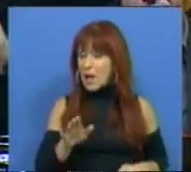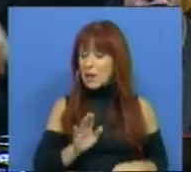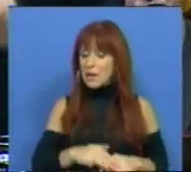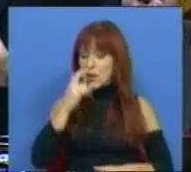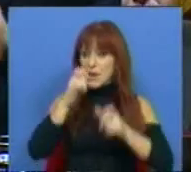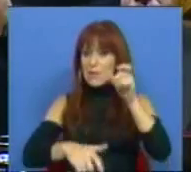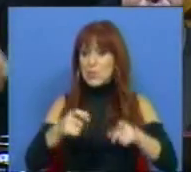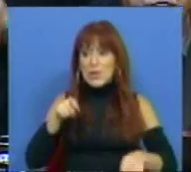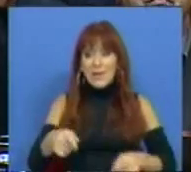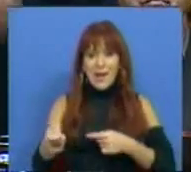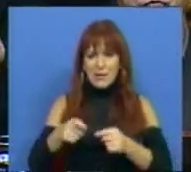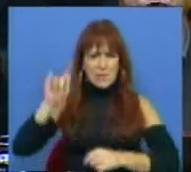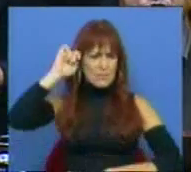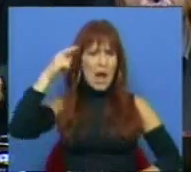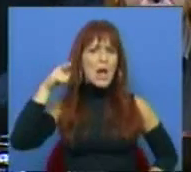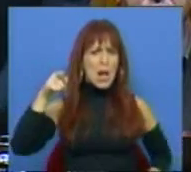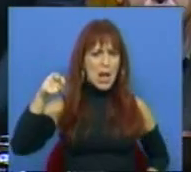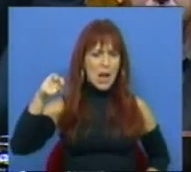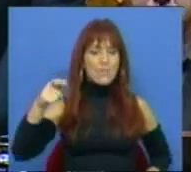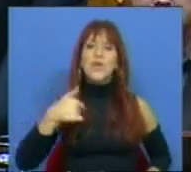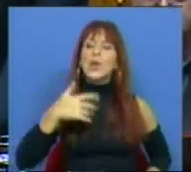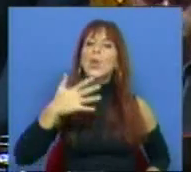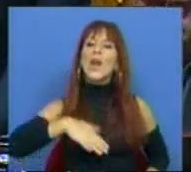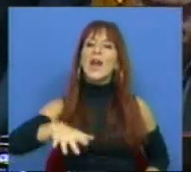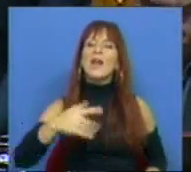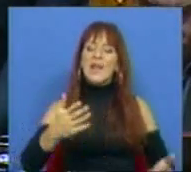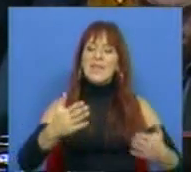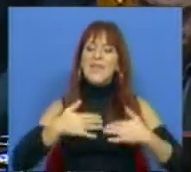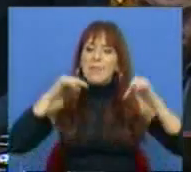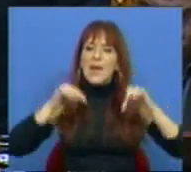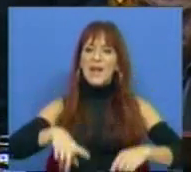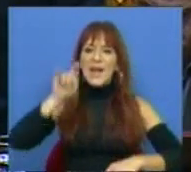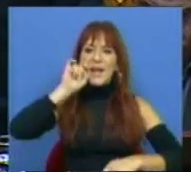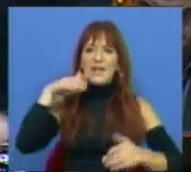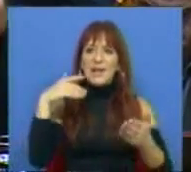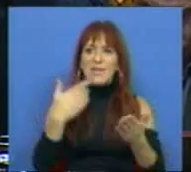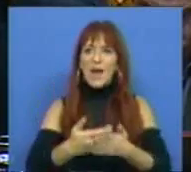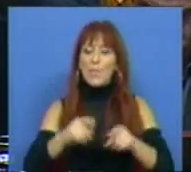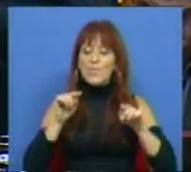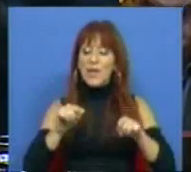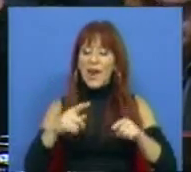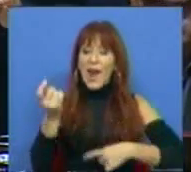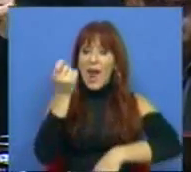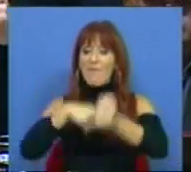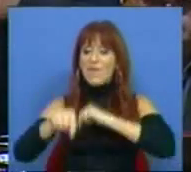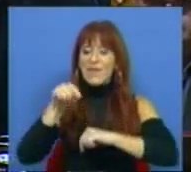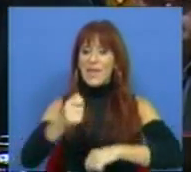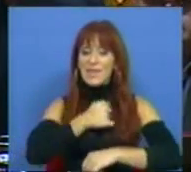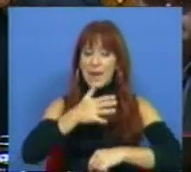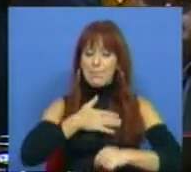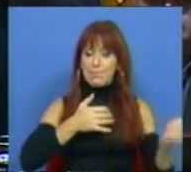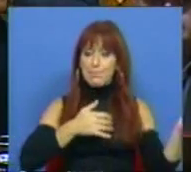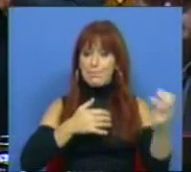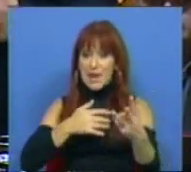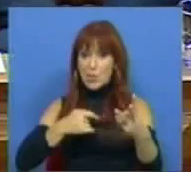contribuintes dessa gestão danosa. E eu quero que me dê aqui a garantia de que a venda dessas empresas